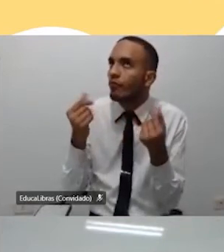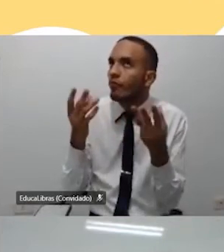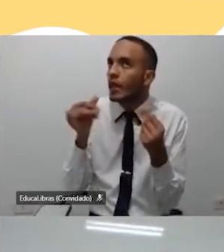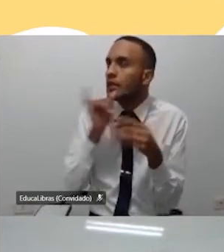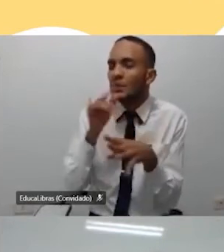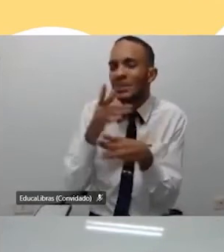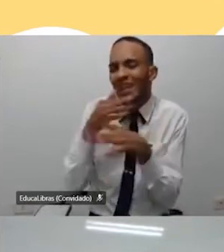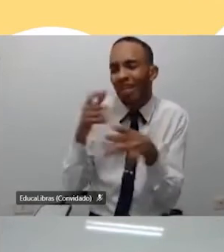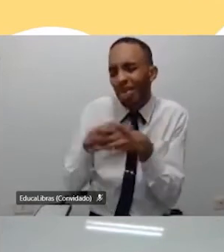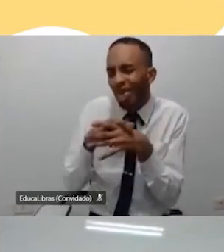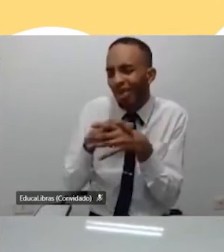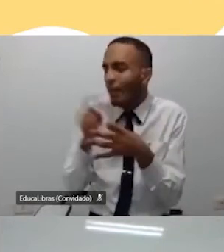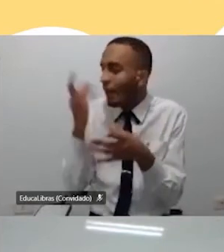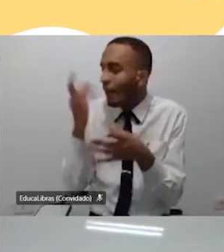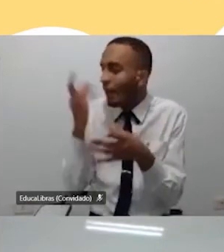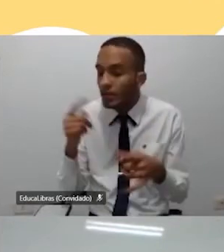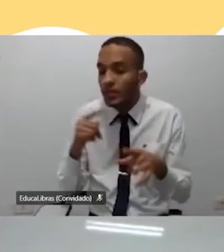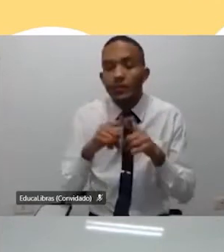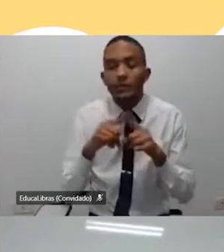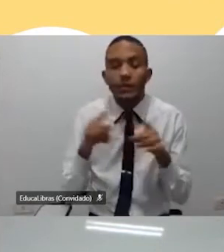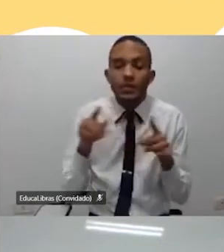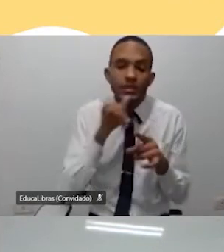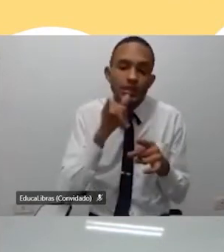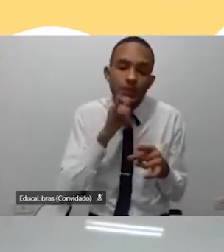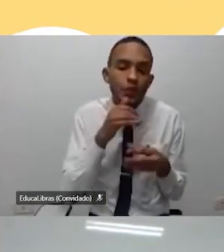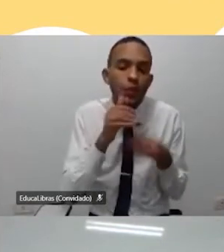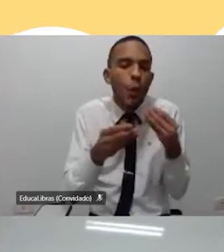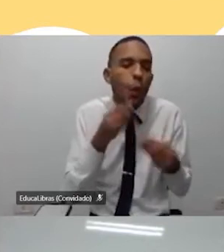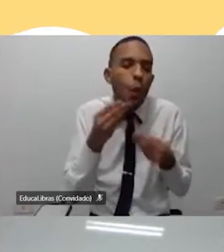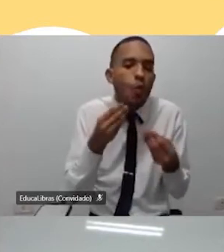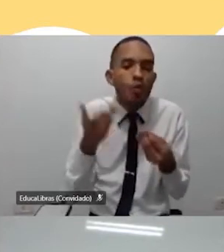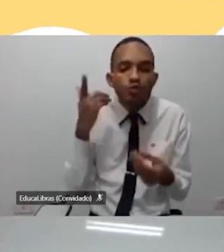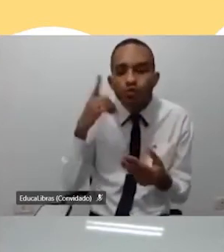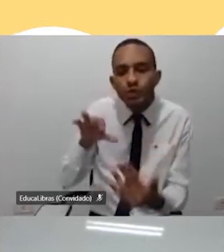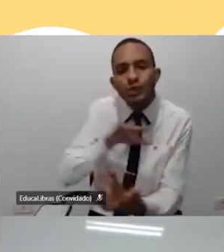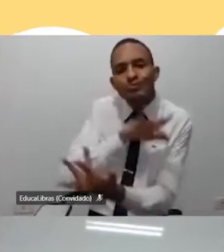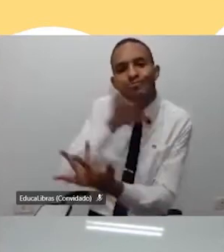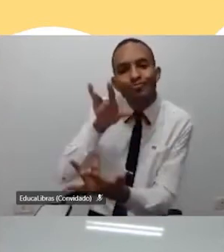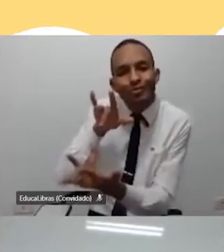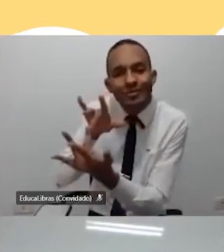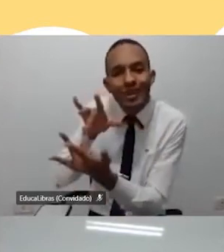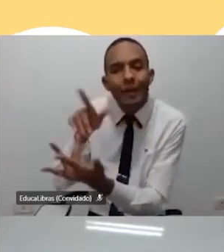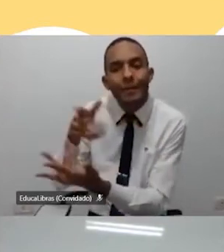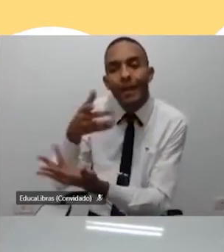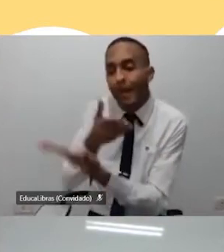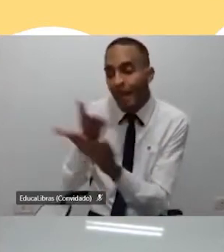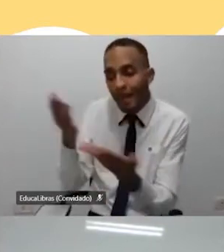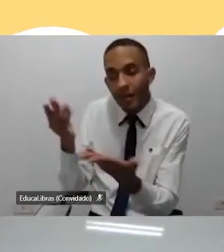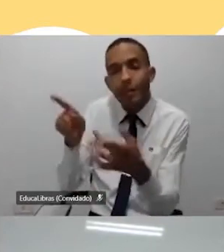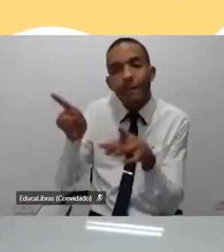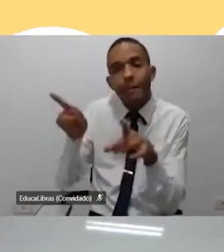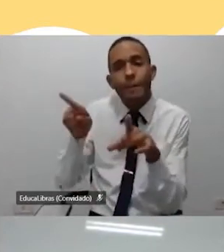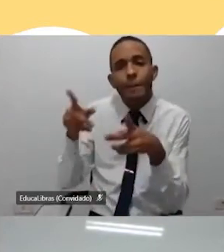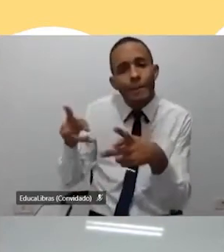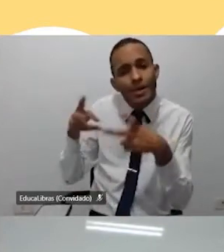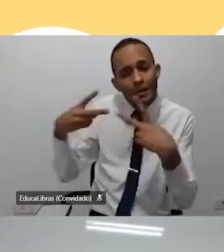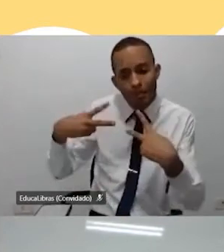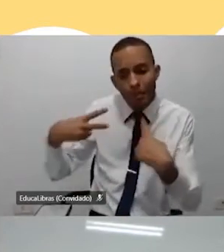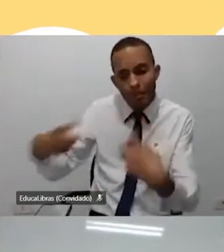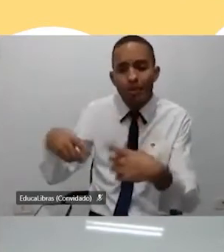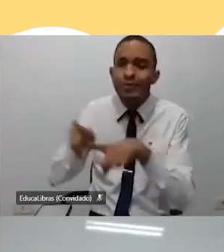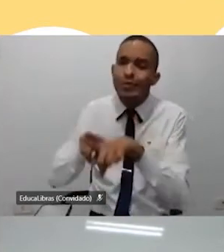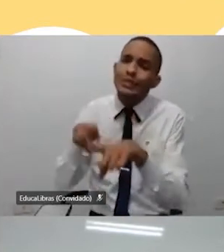a cidade é pequena é mais fácil. Mas, como é que eu chego para eles perceberem que eu também estou com saudade?